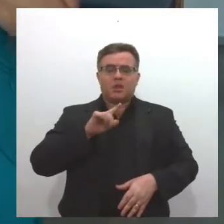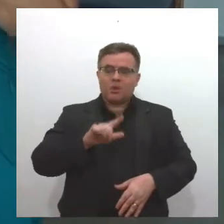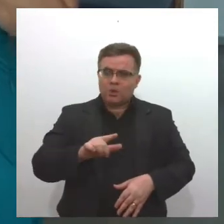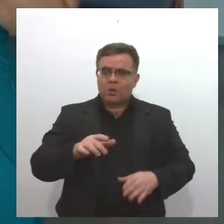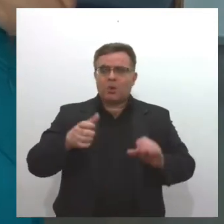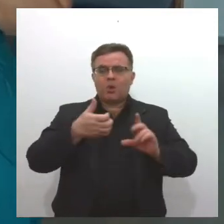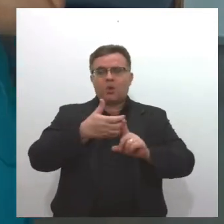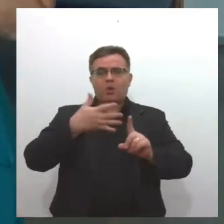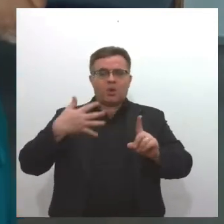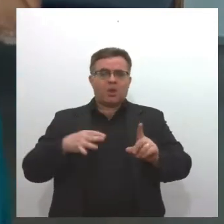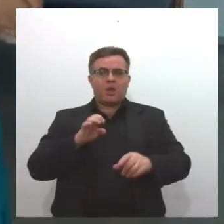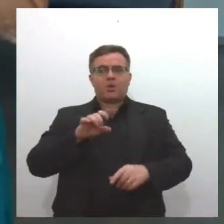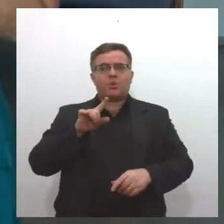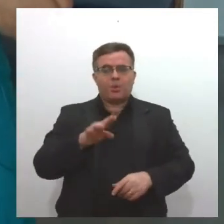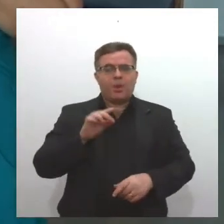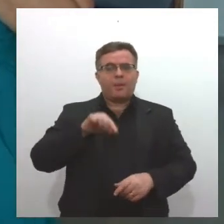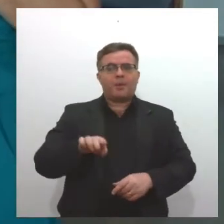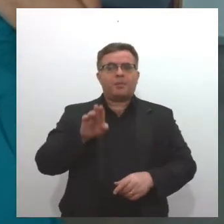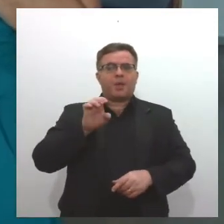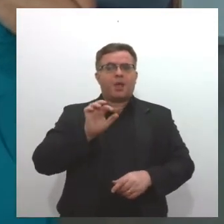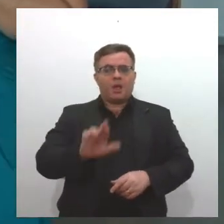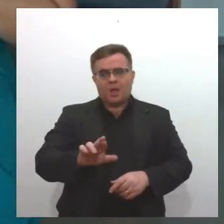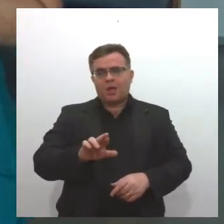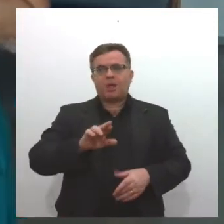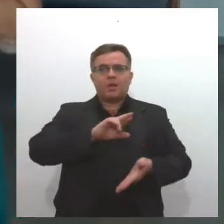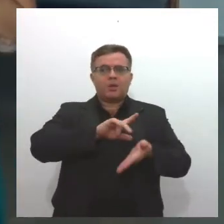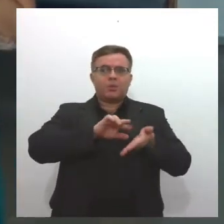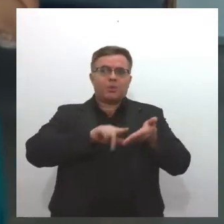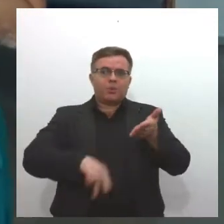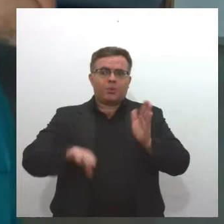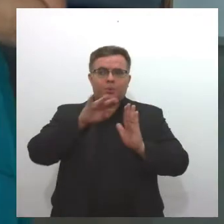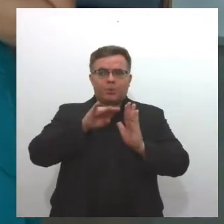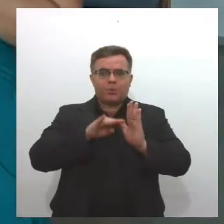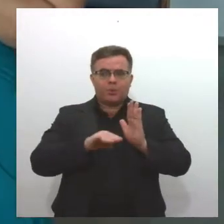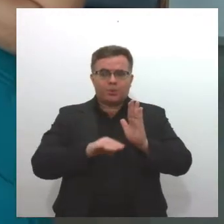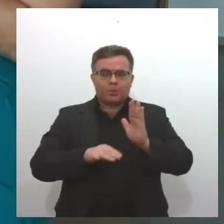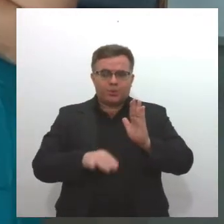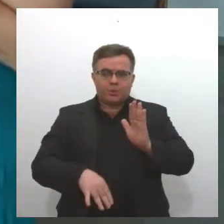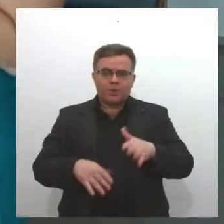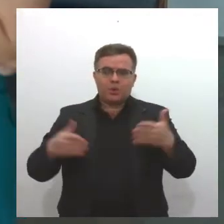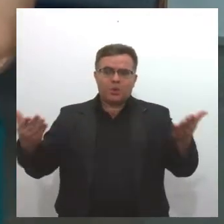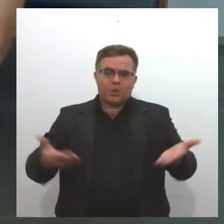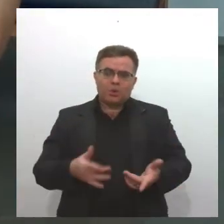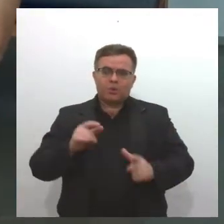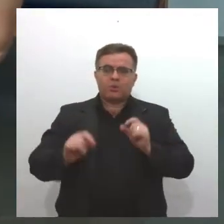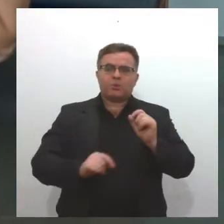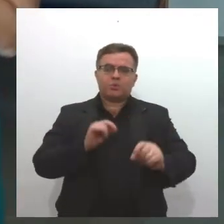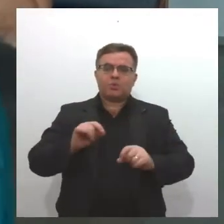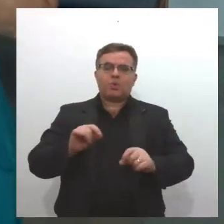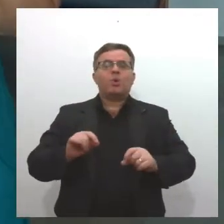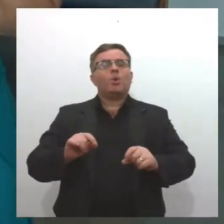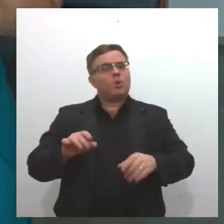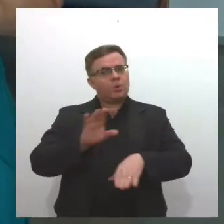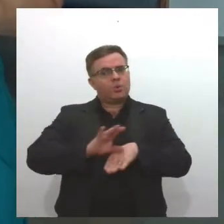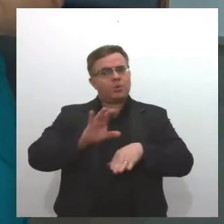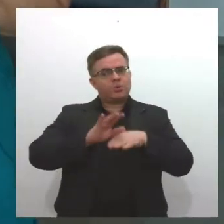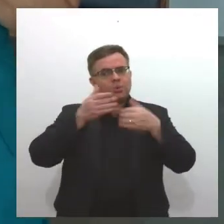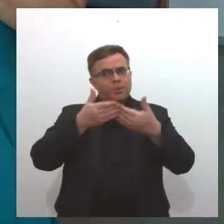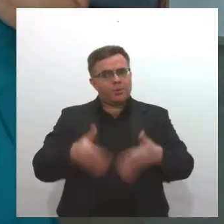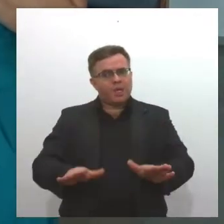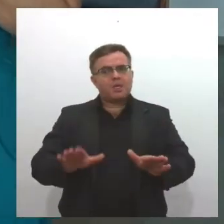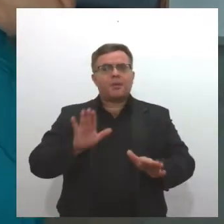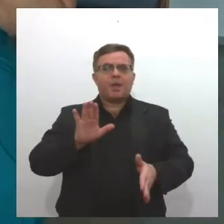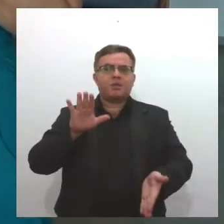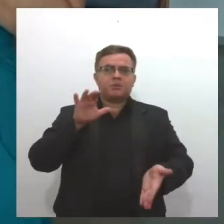.edu.br. Lá tem uma lista de oferta, né, então hoje os cursos estão iniciando, mas as inscrições ficam